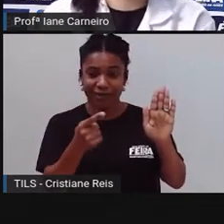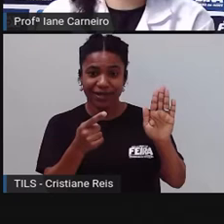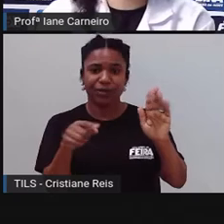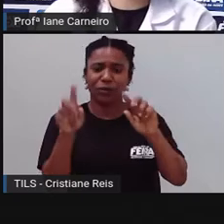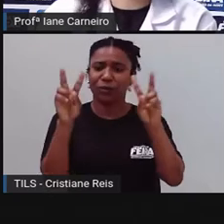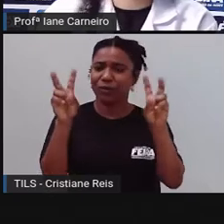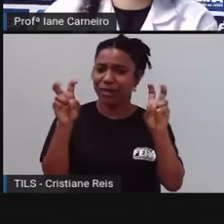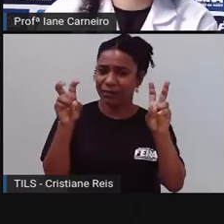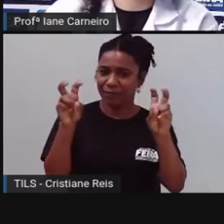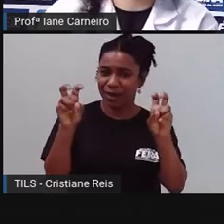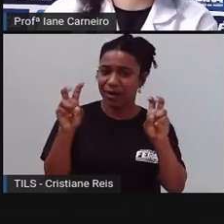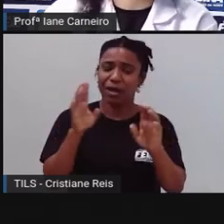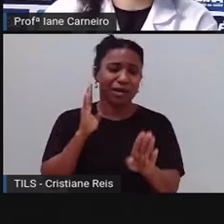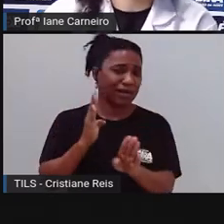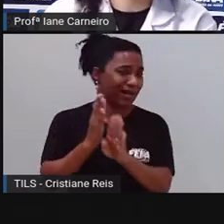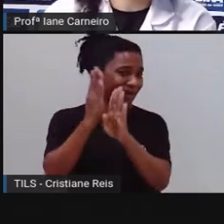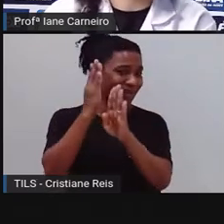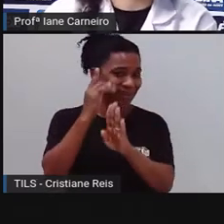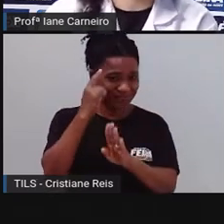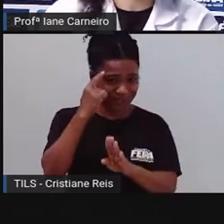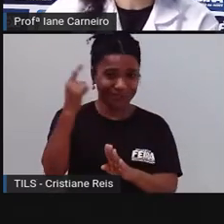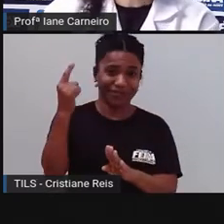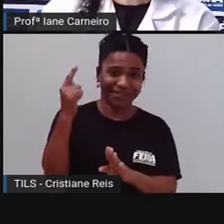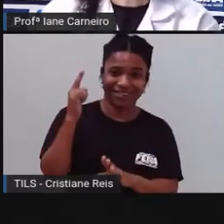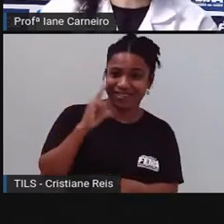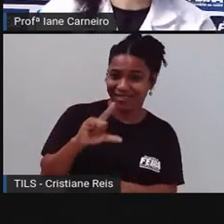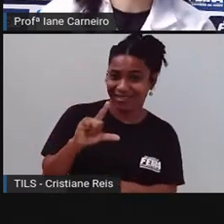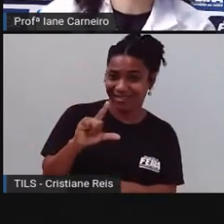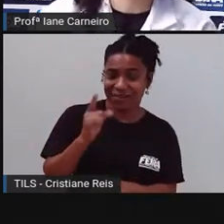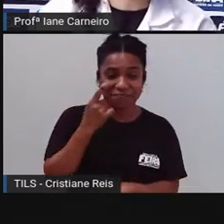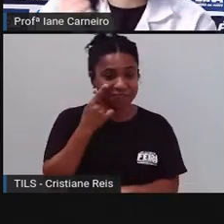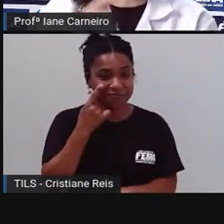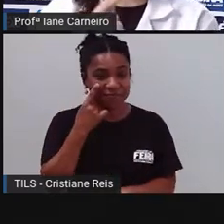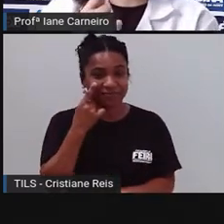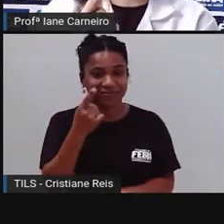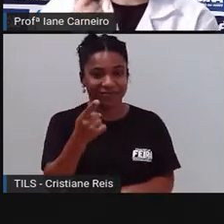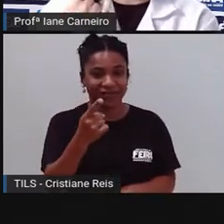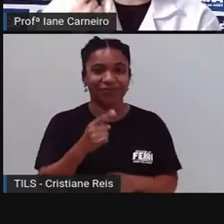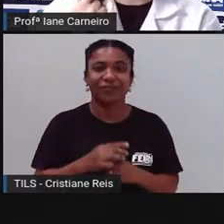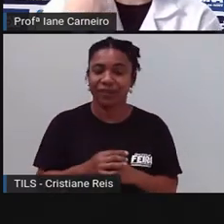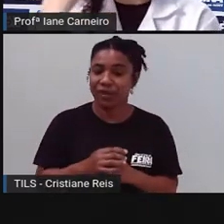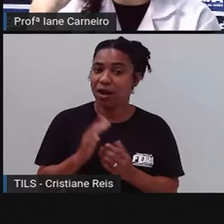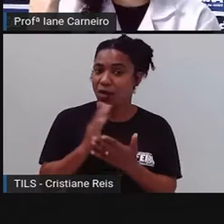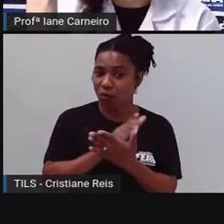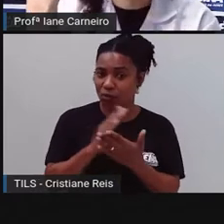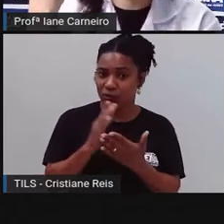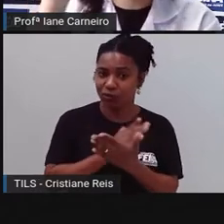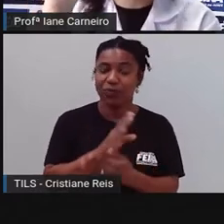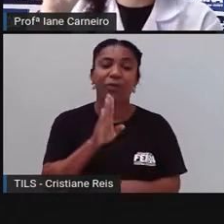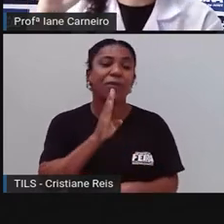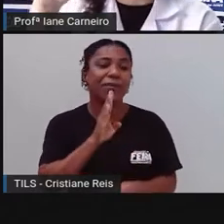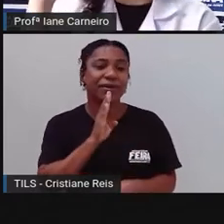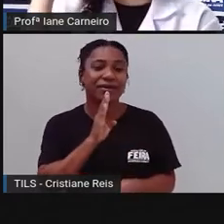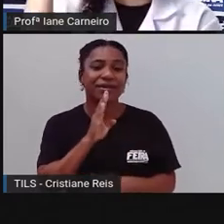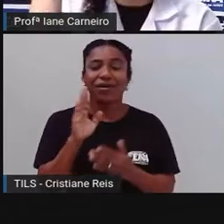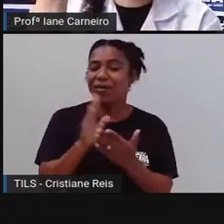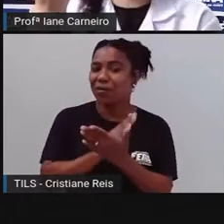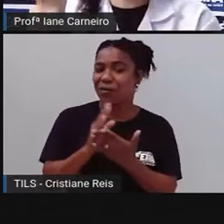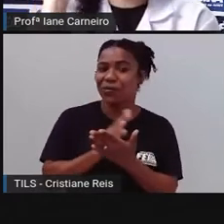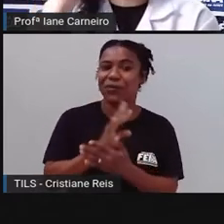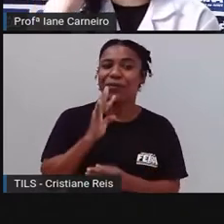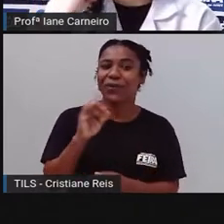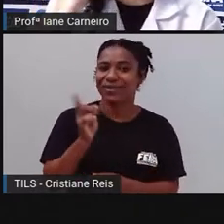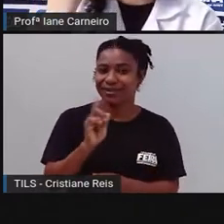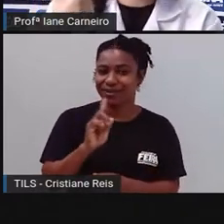outras que vocês podem ainda não conhecer, né? E ainda tem adivinhas que a gente já viu, né? Nos outros